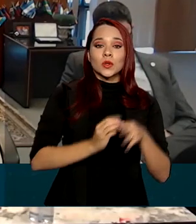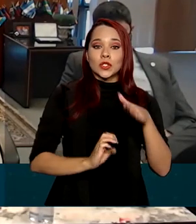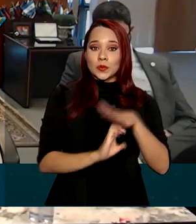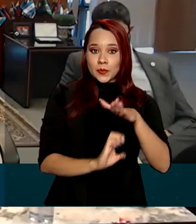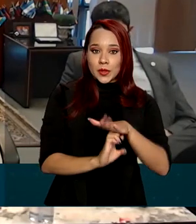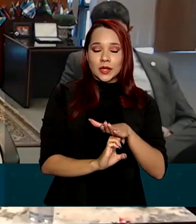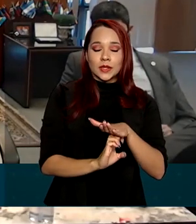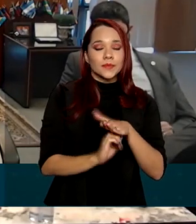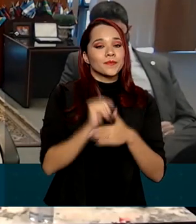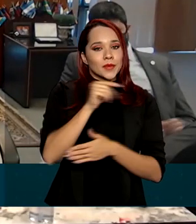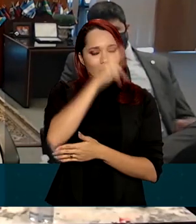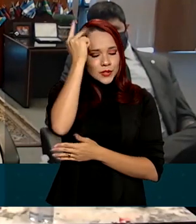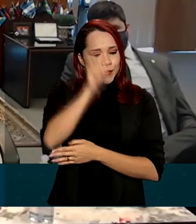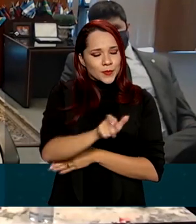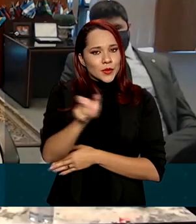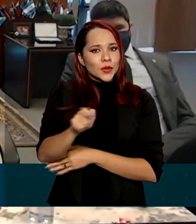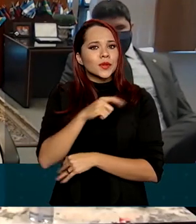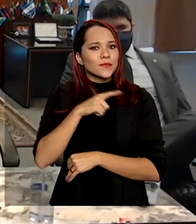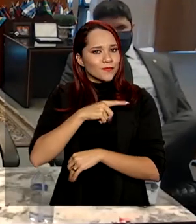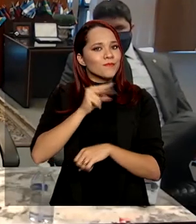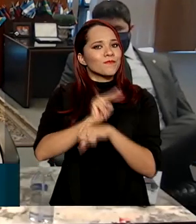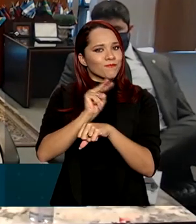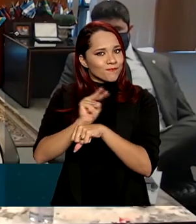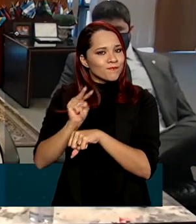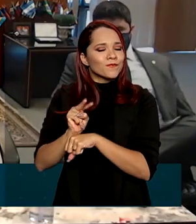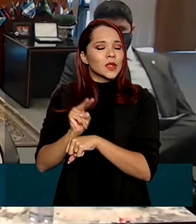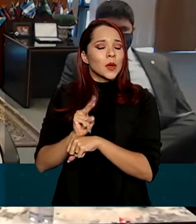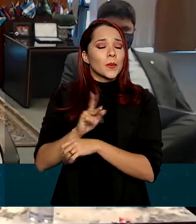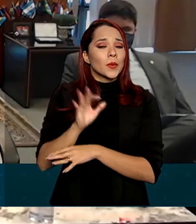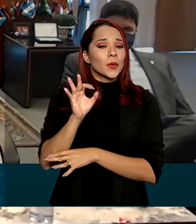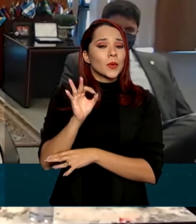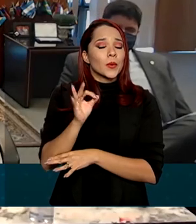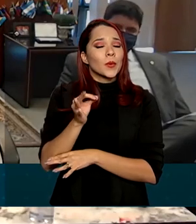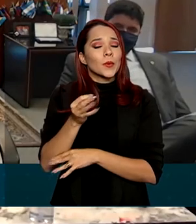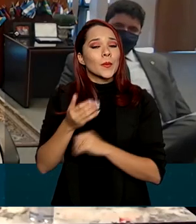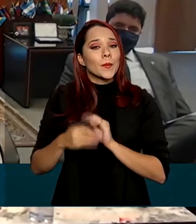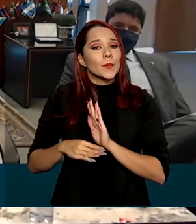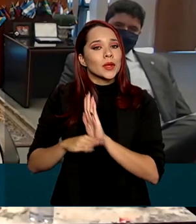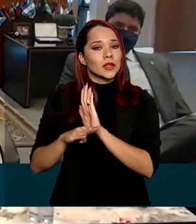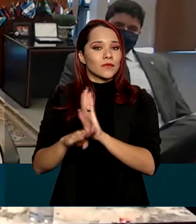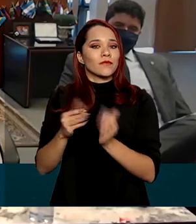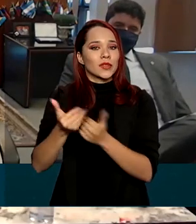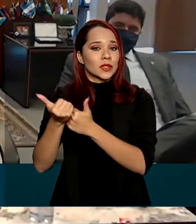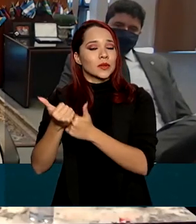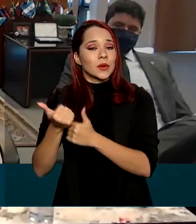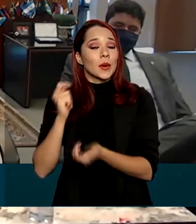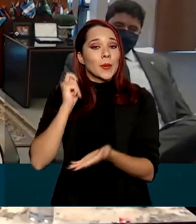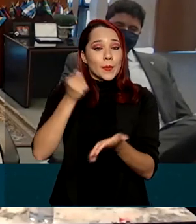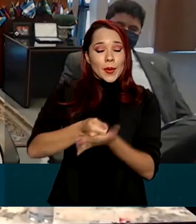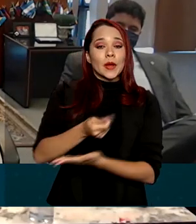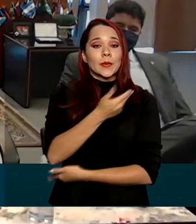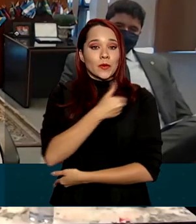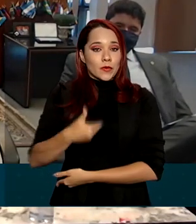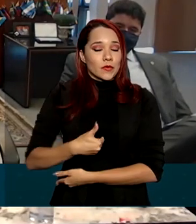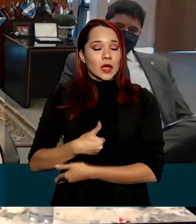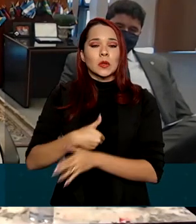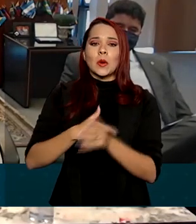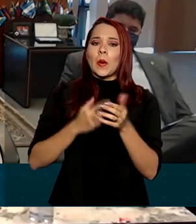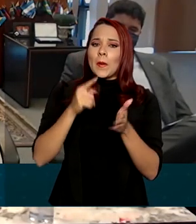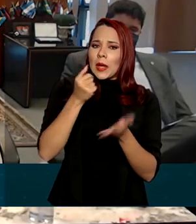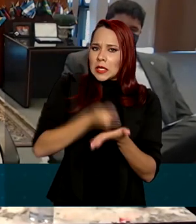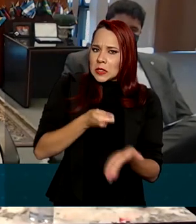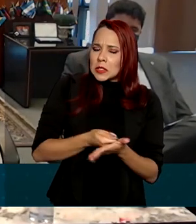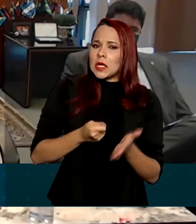Essas pessoas estão sendo guarnecidas por uma parcela, por um benefício pago pelo governo federal, sem burocracia,